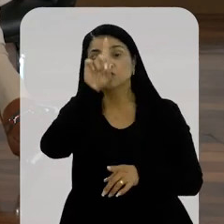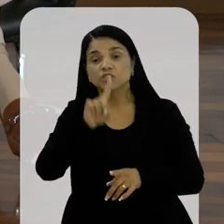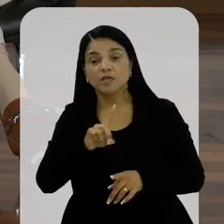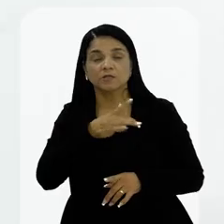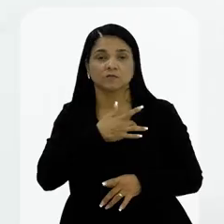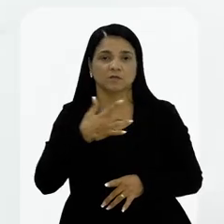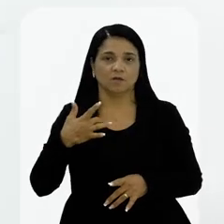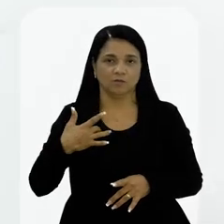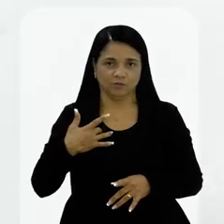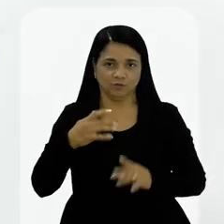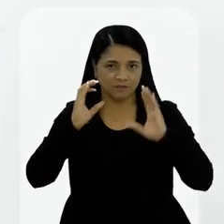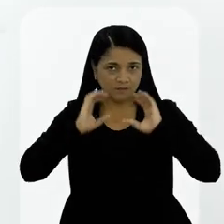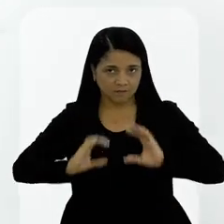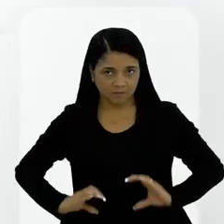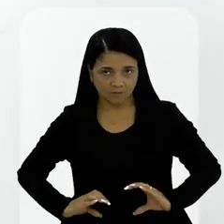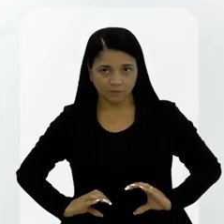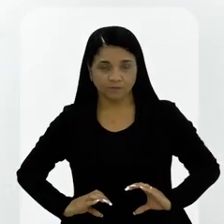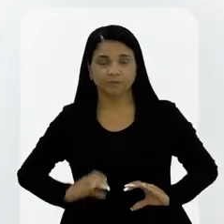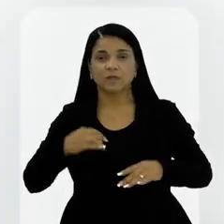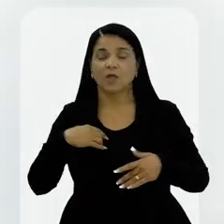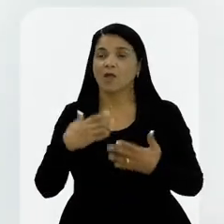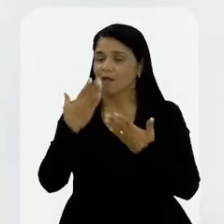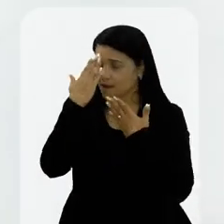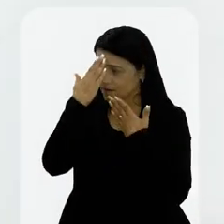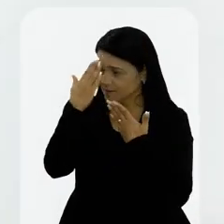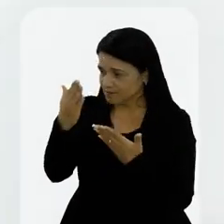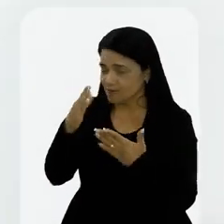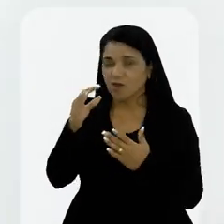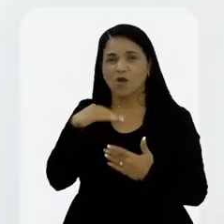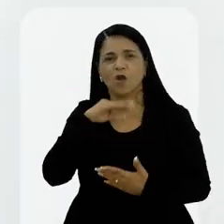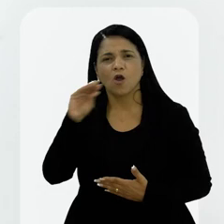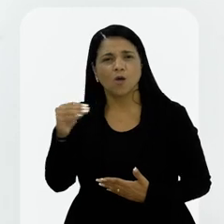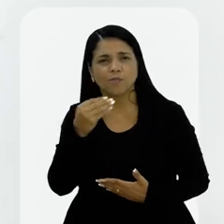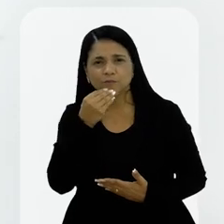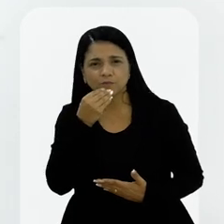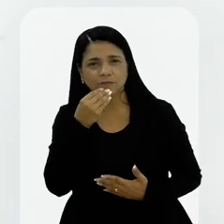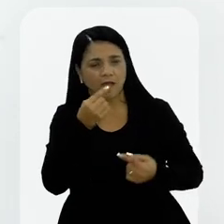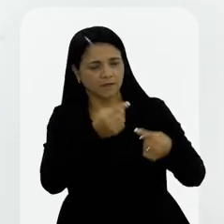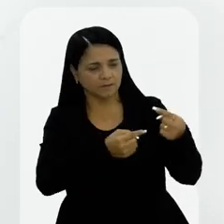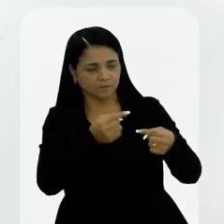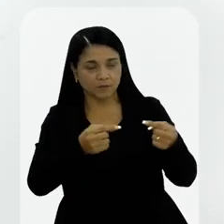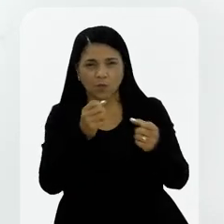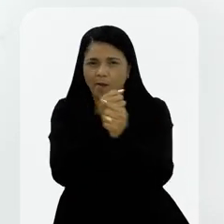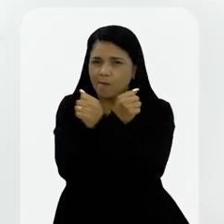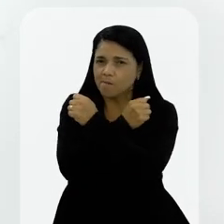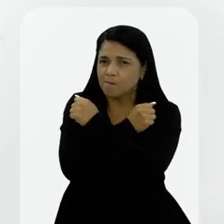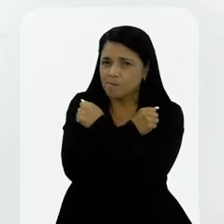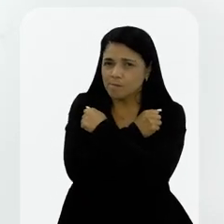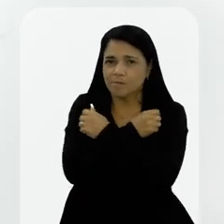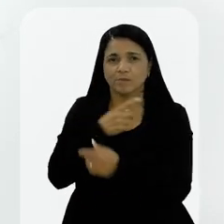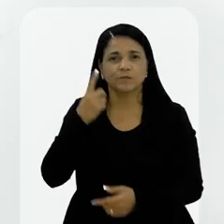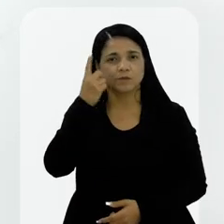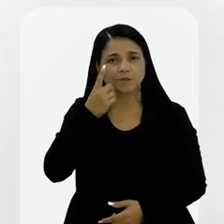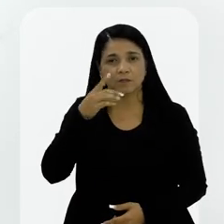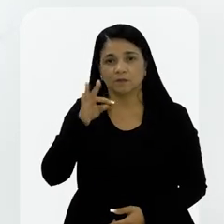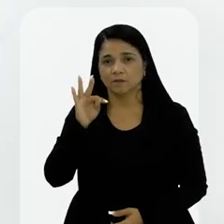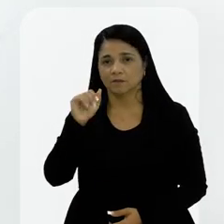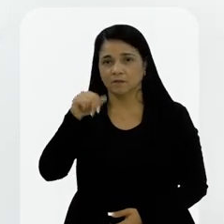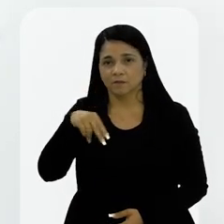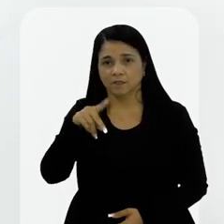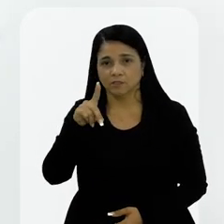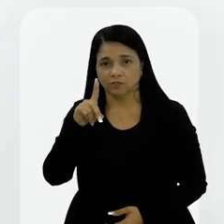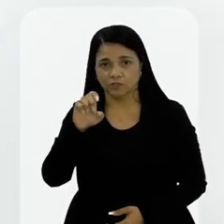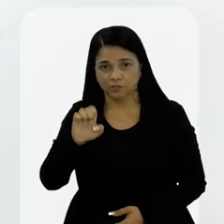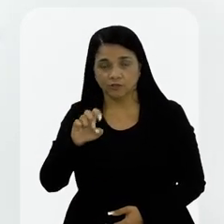cidadão. Bom, em primeiro lugar eu quero agradecer a oportunidade de estar aqui nesse debate, deixar aqui o meu abraço para o deputado